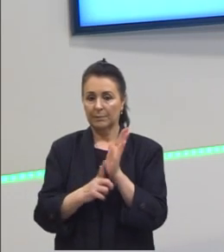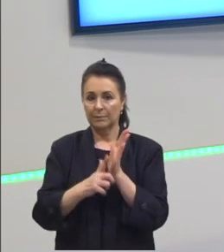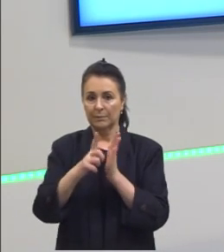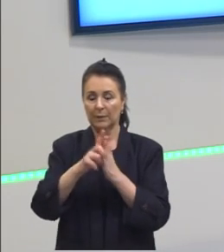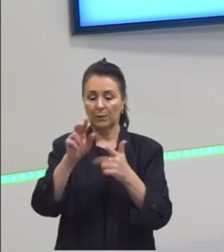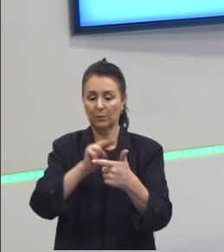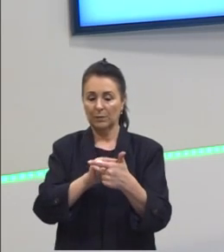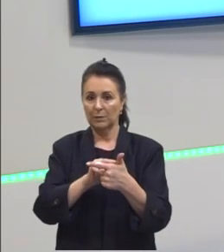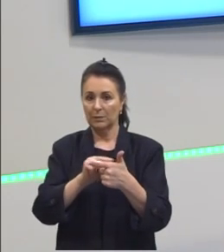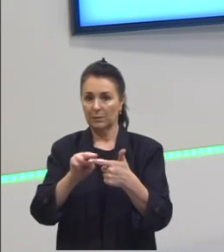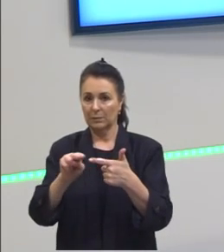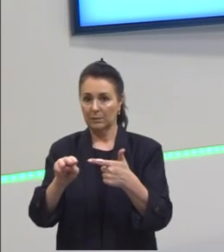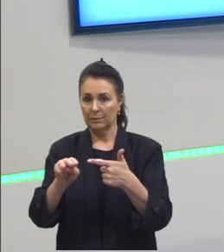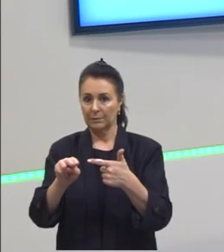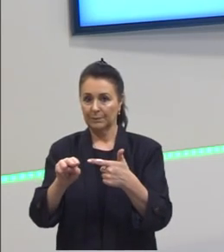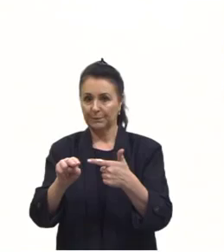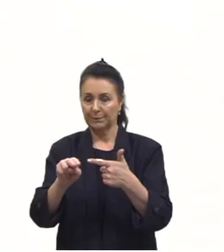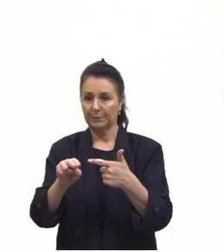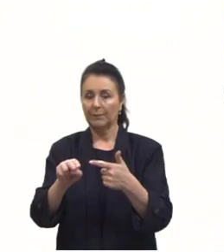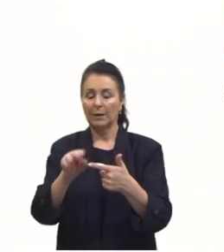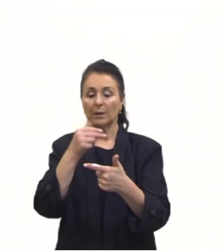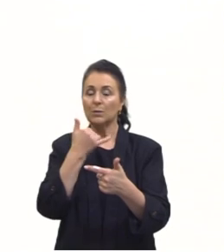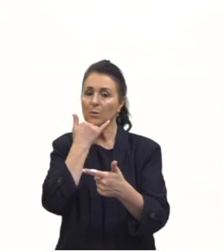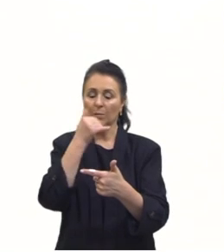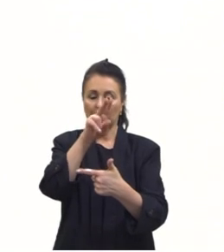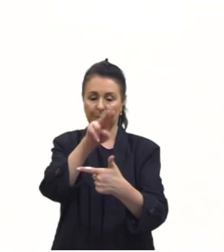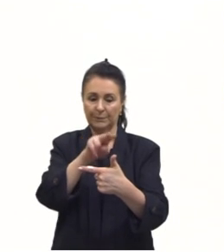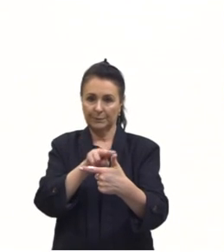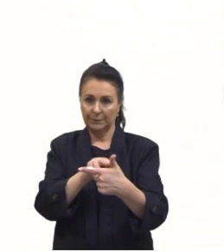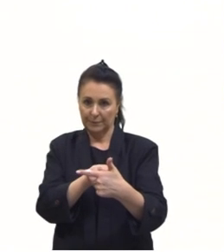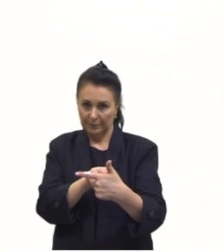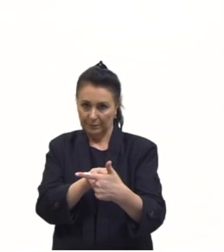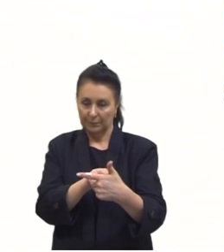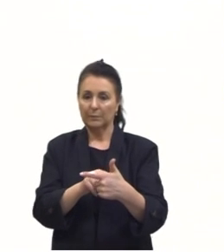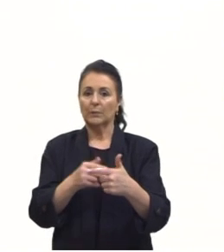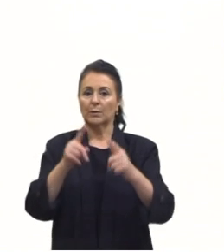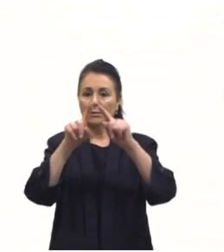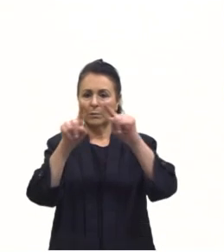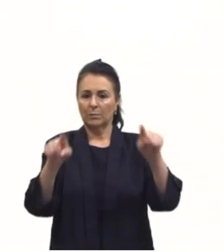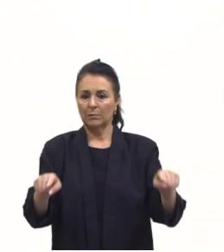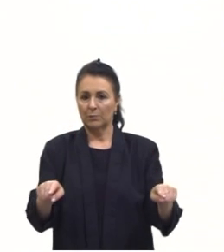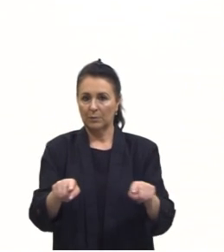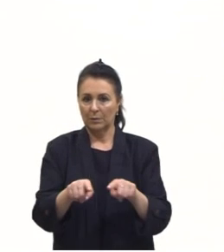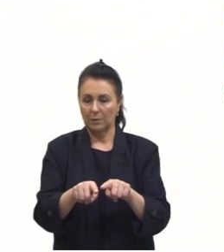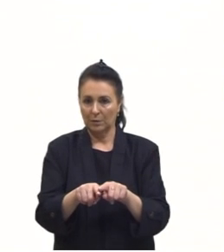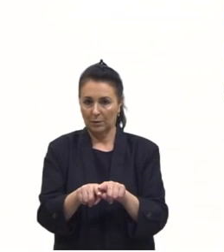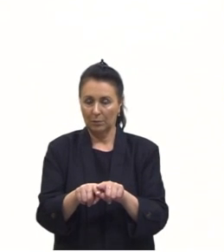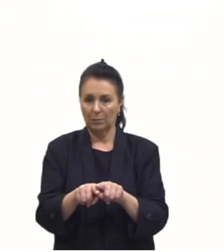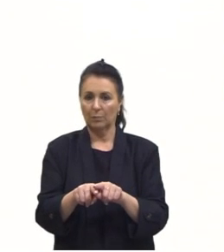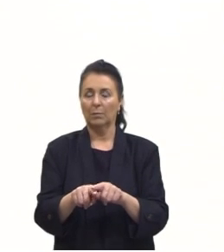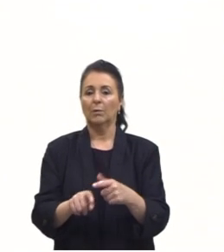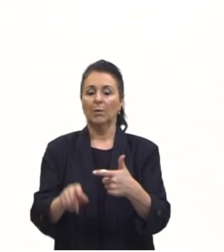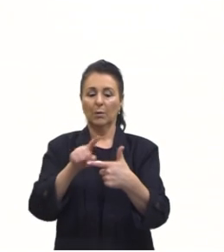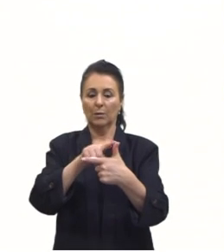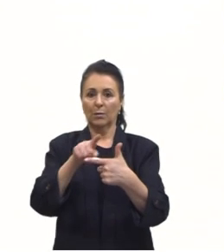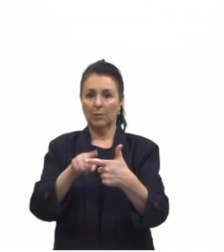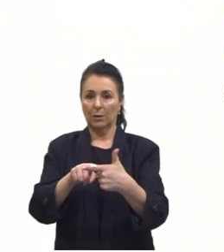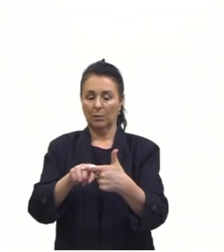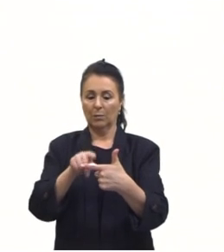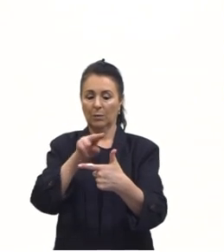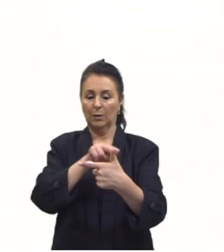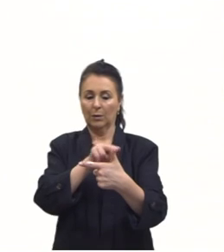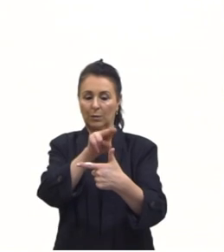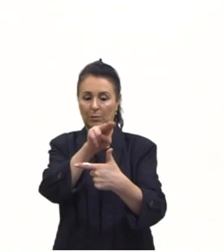senos a lei dos senos ela determina que em um triângulo qualquer a relação do seno do ângulo é